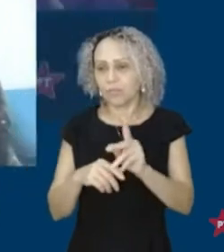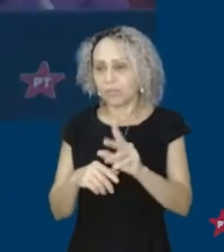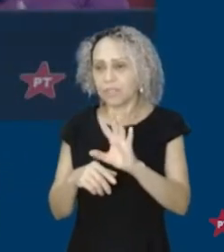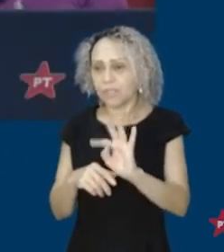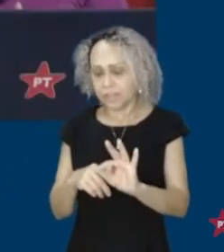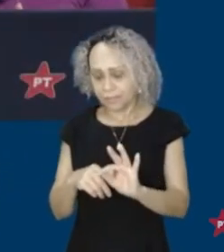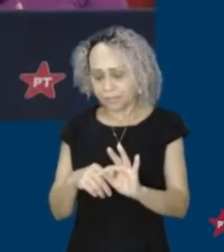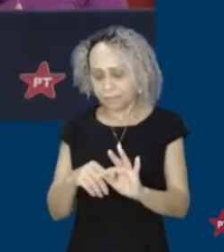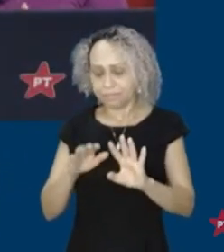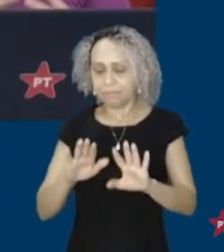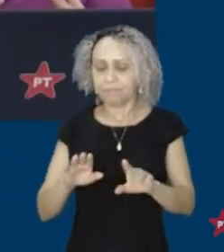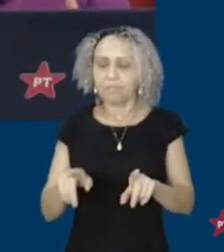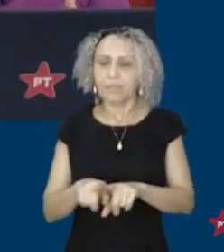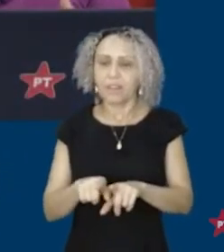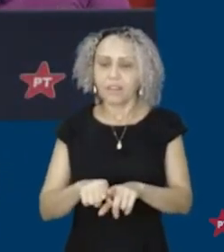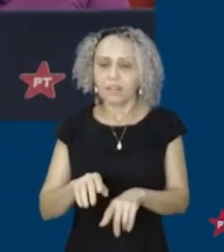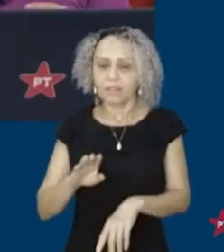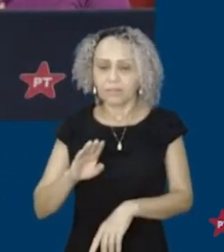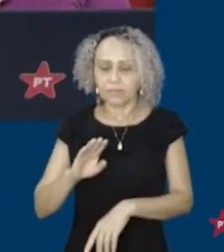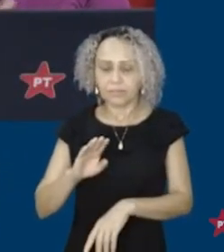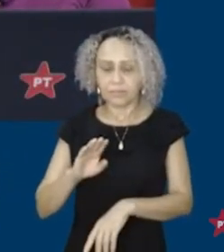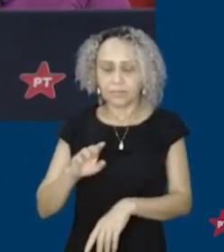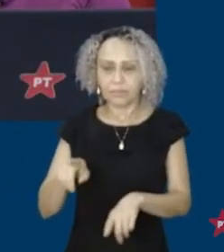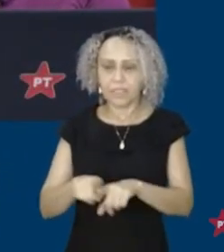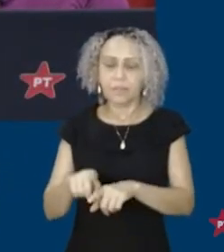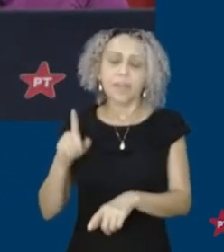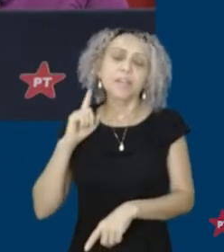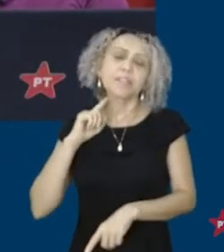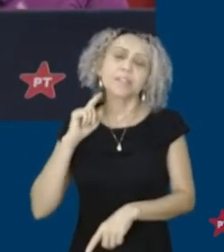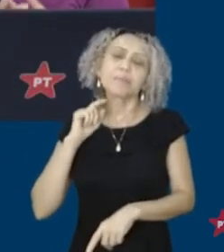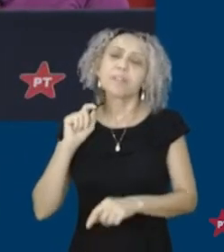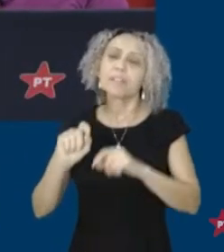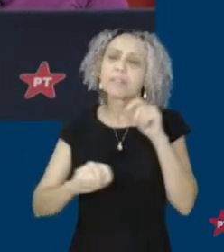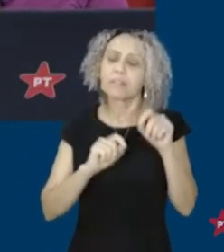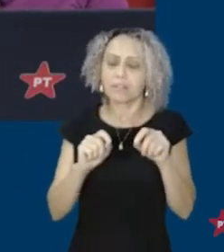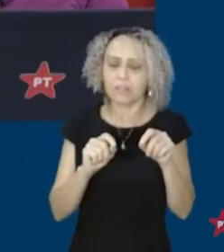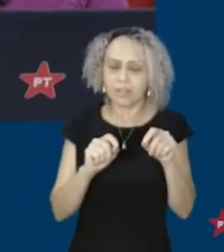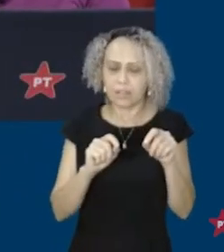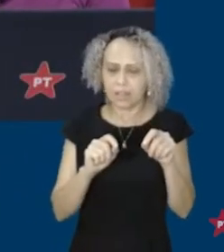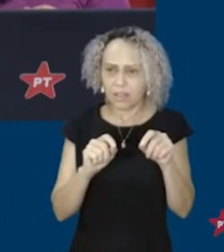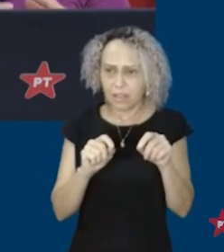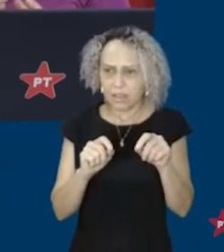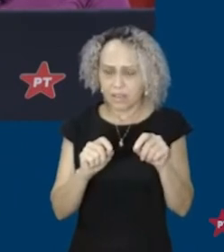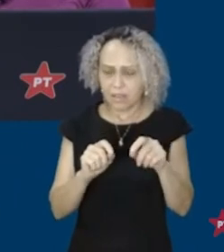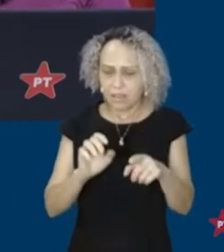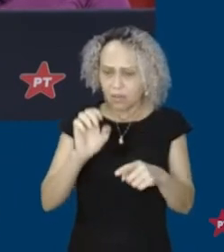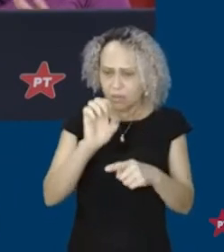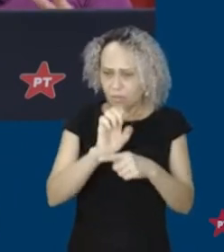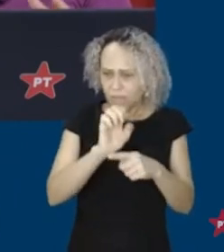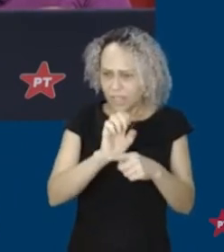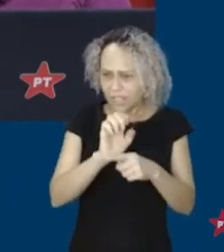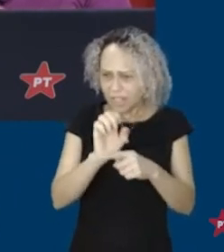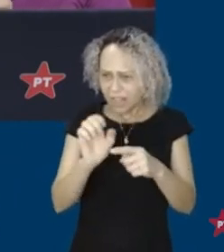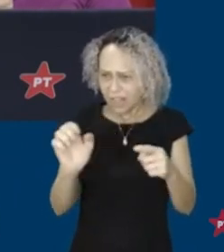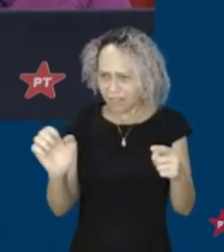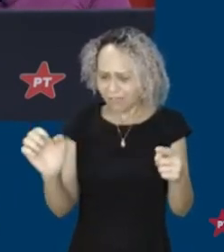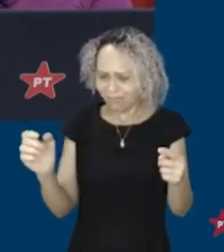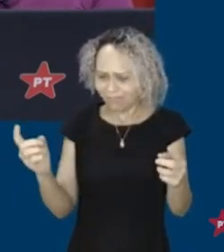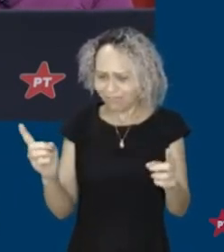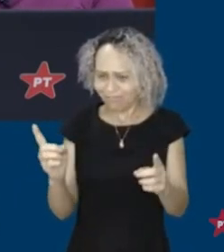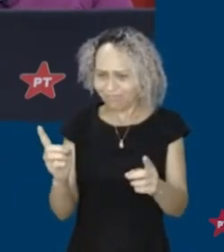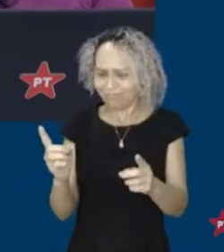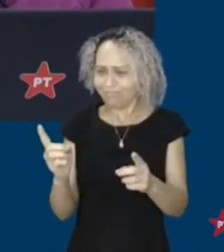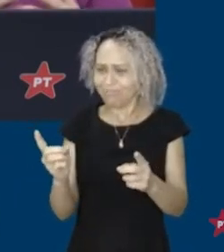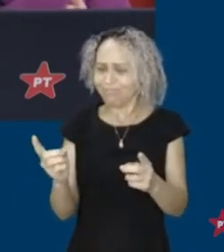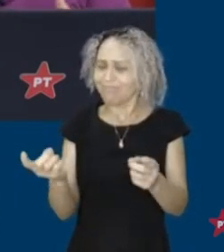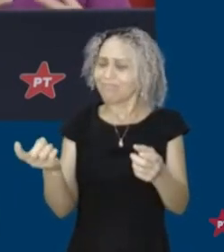Agora um pouco também de Minas Gerais, né? Esse reencontro do Estado também com o partido. Como é que tá a organização até pras táticas